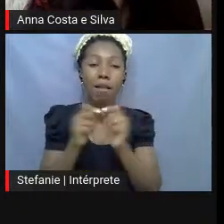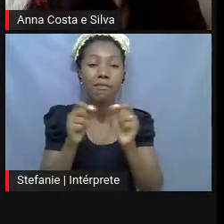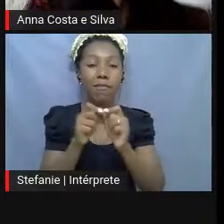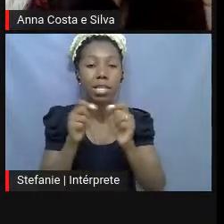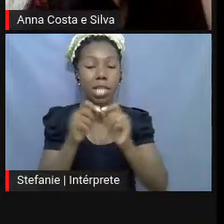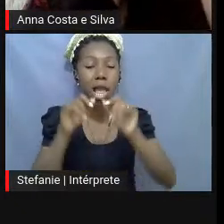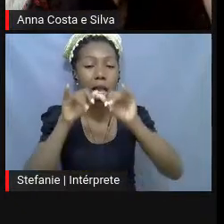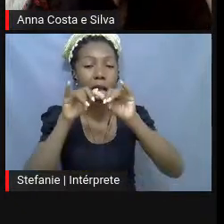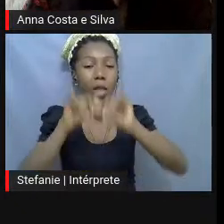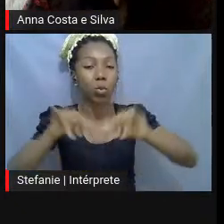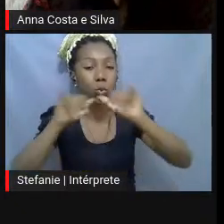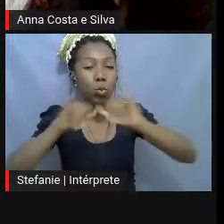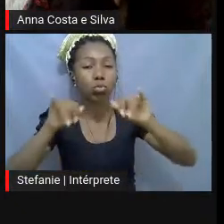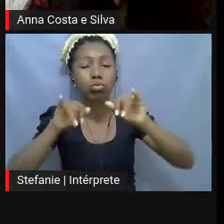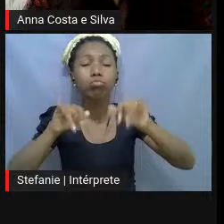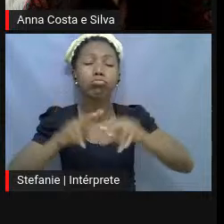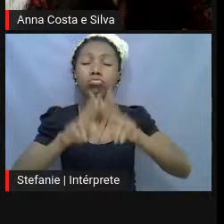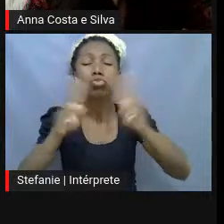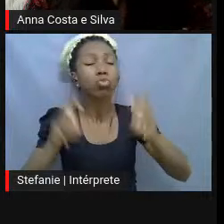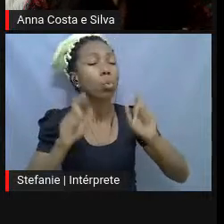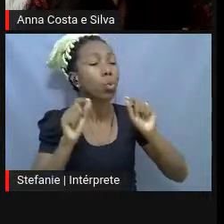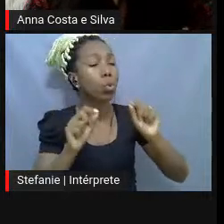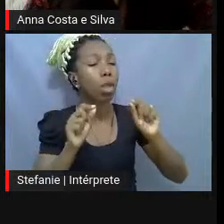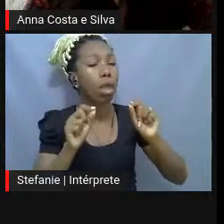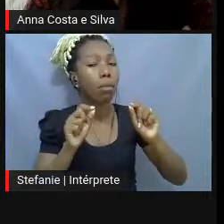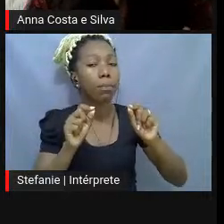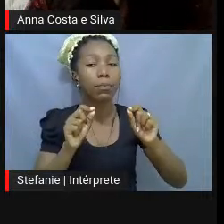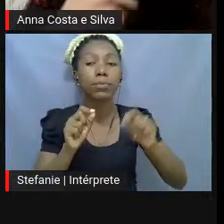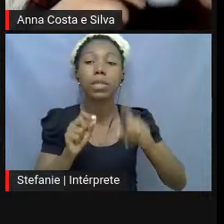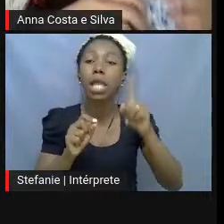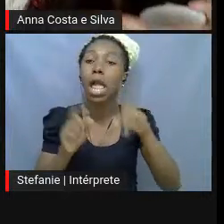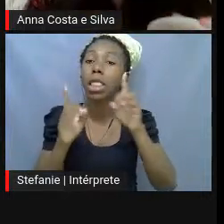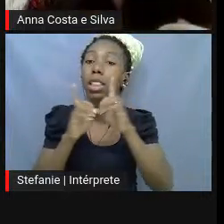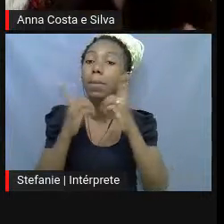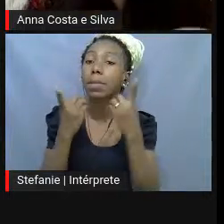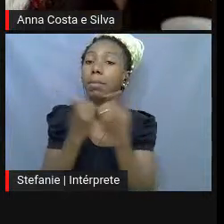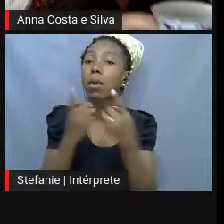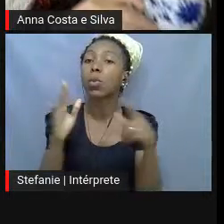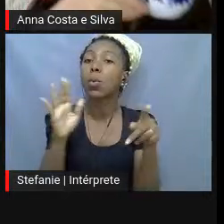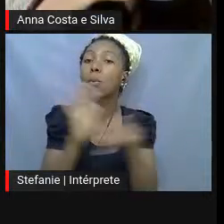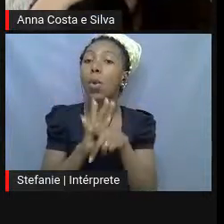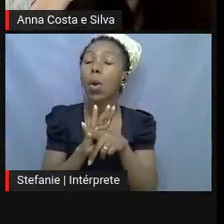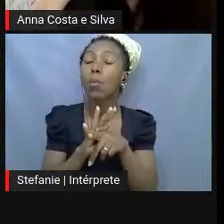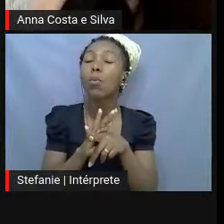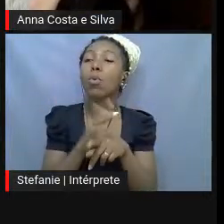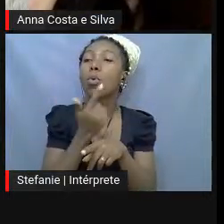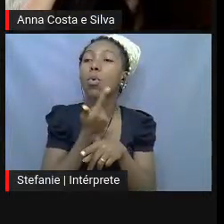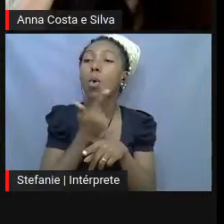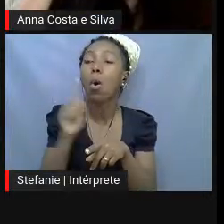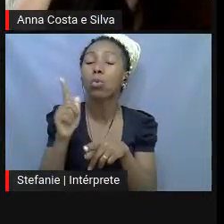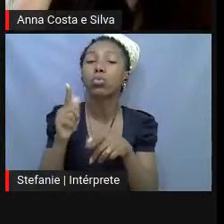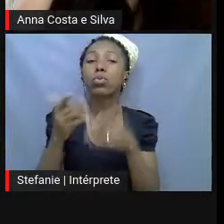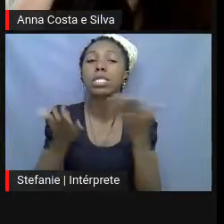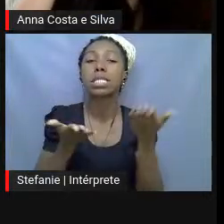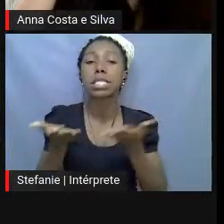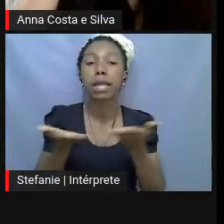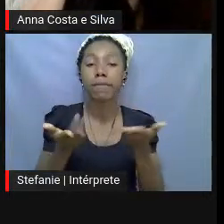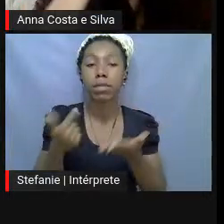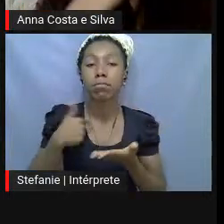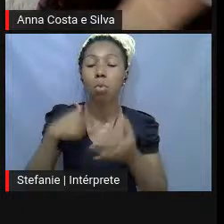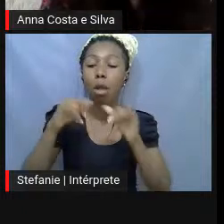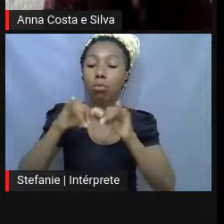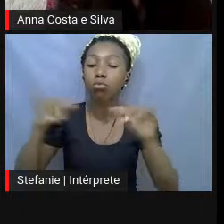Tá. Sobre o quê, por favor? É no departamento de outros serviços. O meu anúncio é sobre